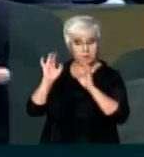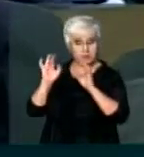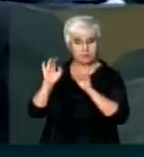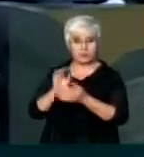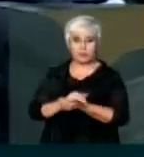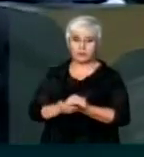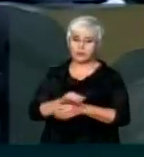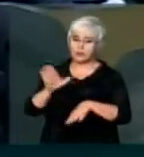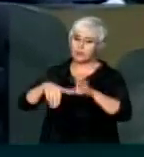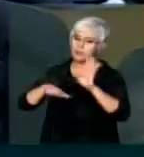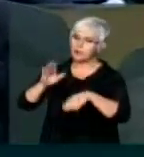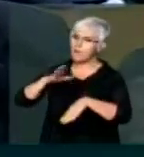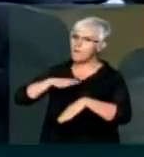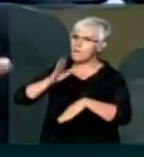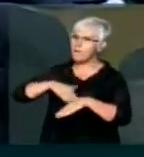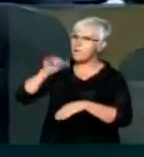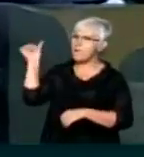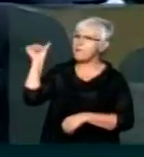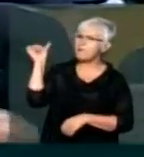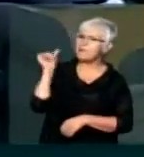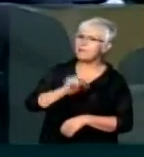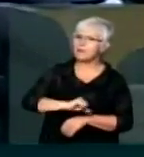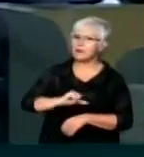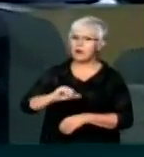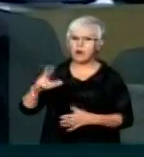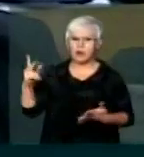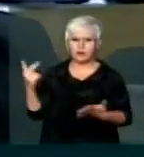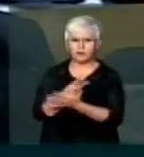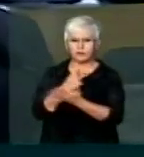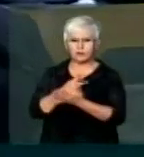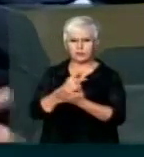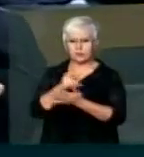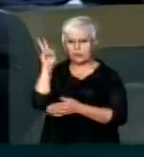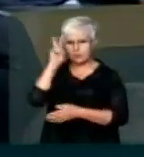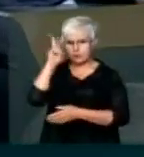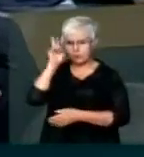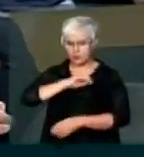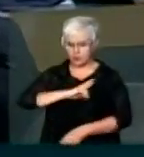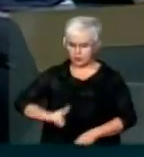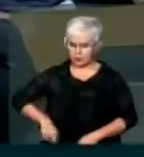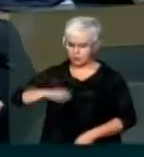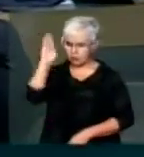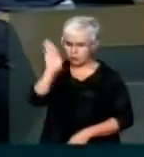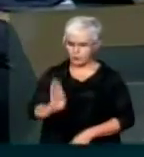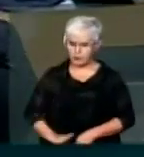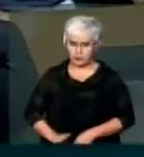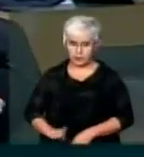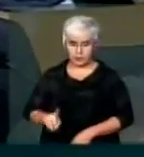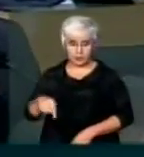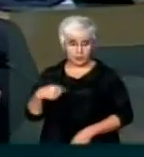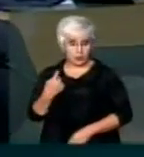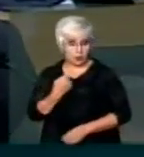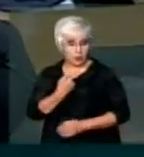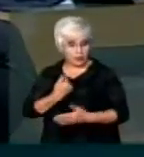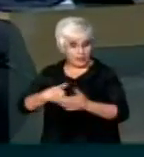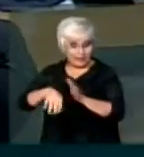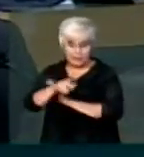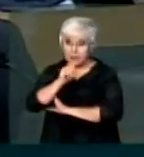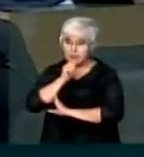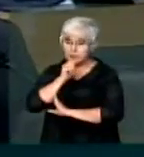o mais escabroso da história da República Brasileira. E nós não chegamos ainda ao chefe da quadrilha.